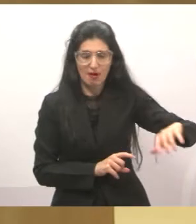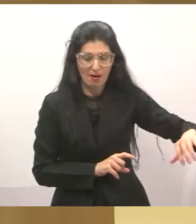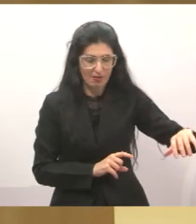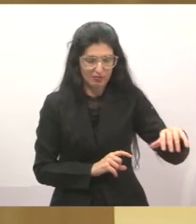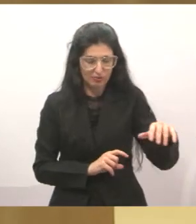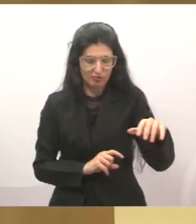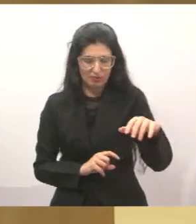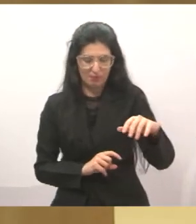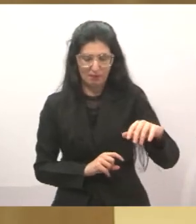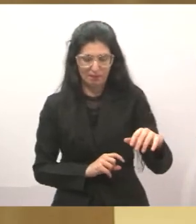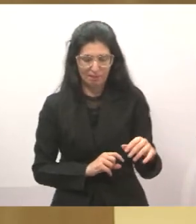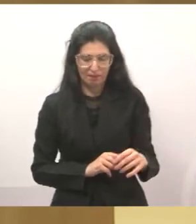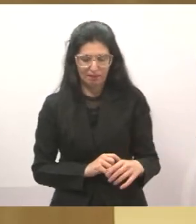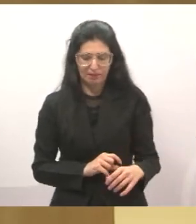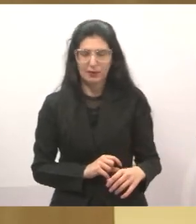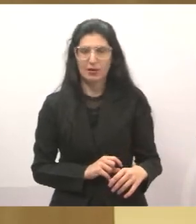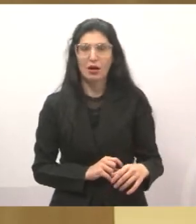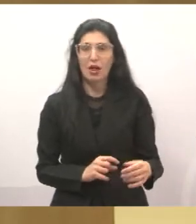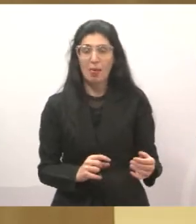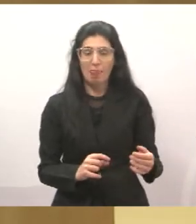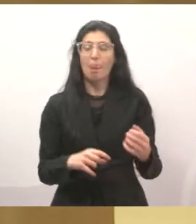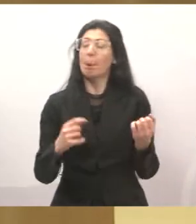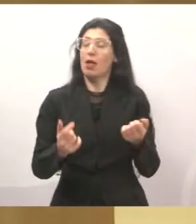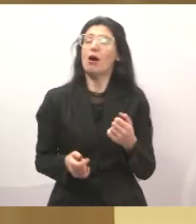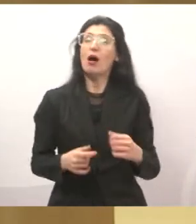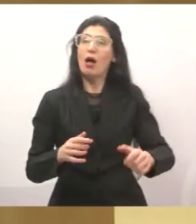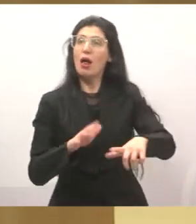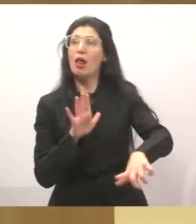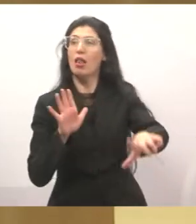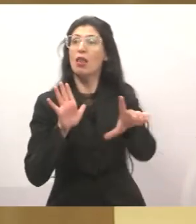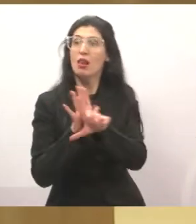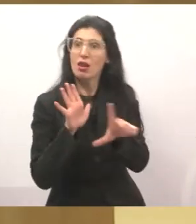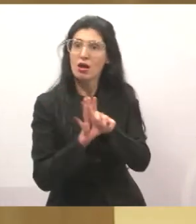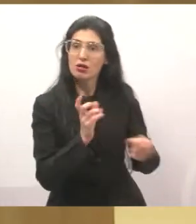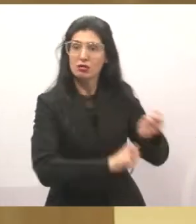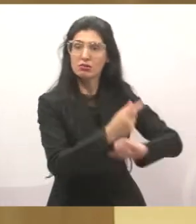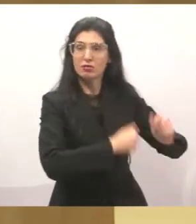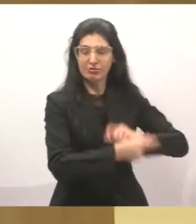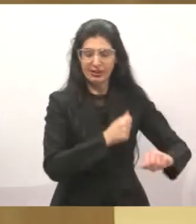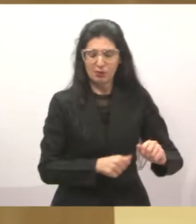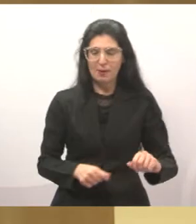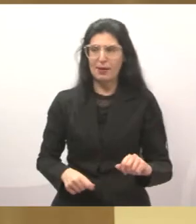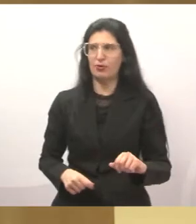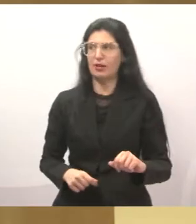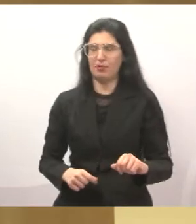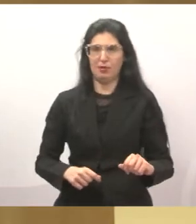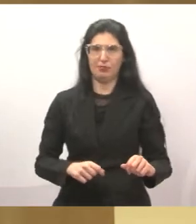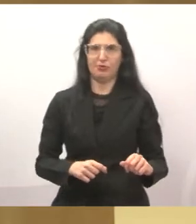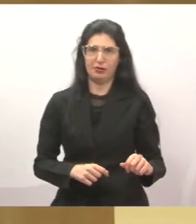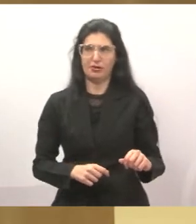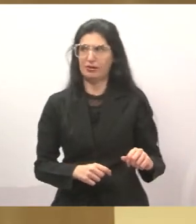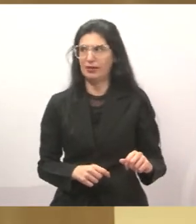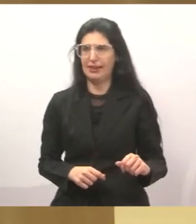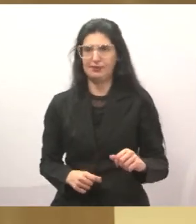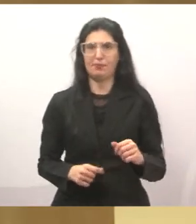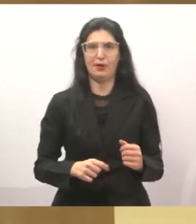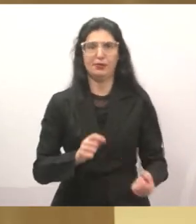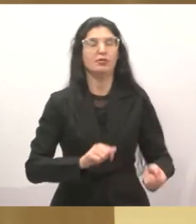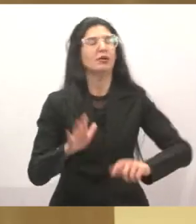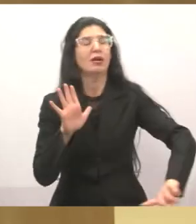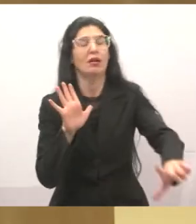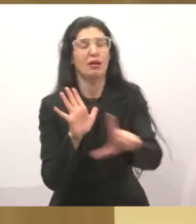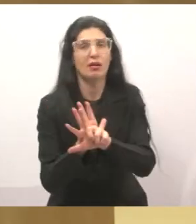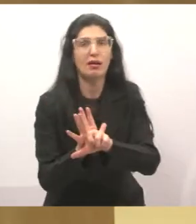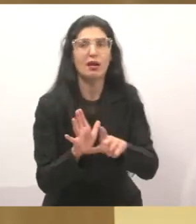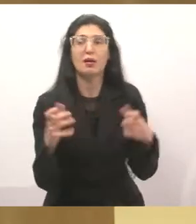daqui para frente. A Lucimar falou bem disso, que é a LOA, que é a lei de orçamento. Essa sim, na minha opinião, ela precisa ser muito bem